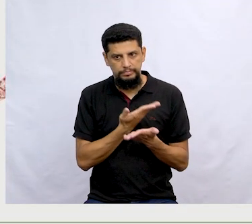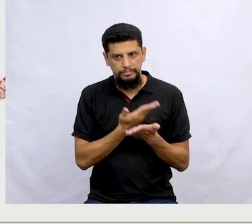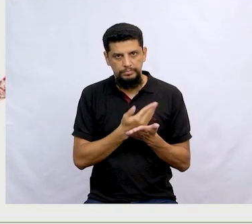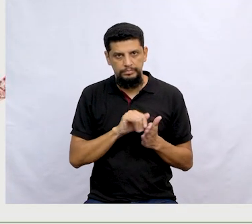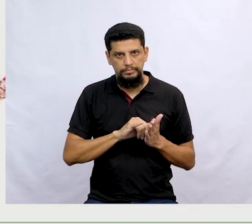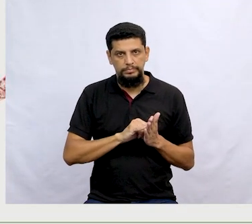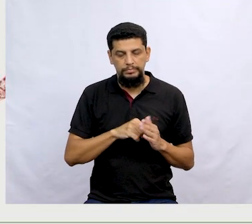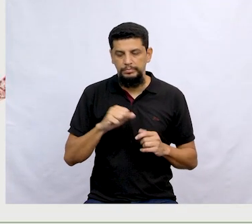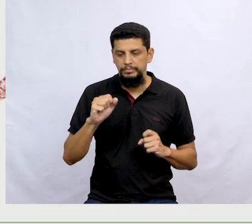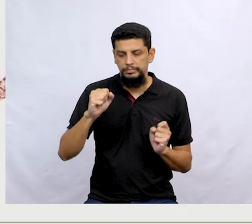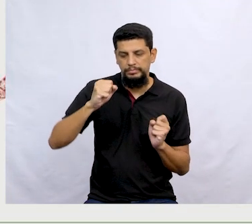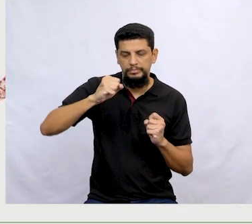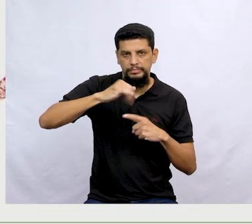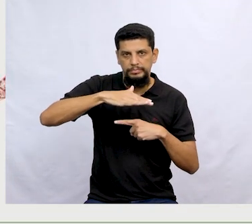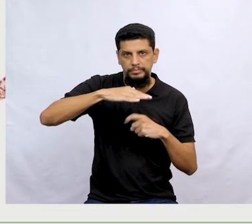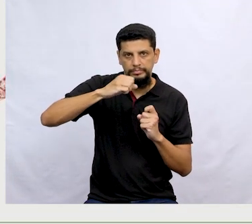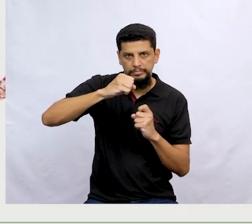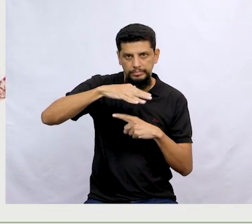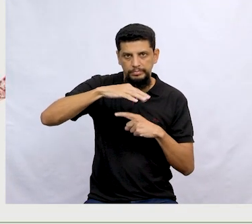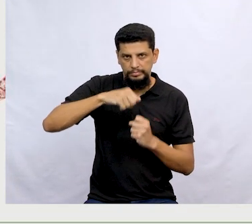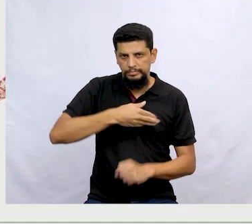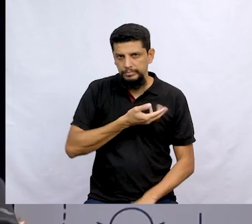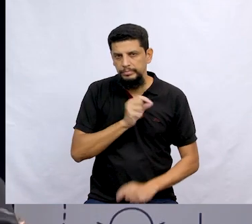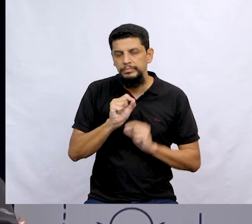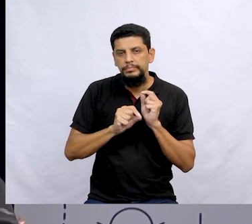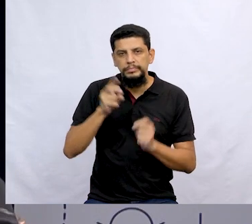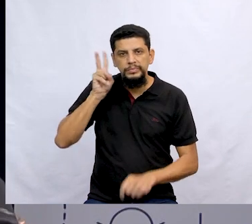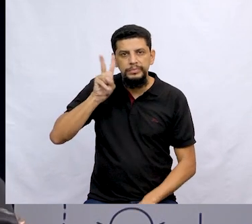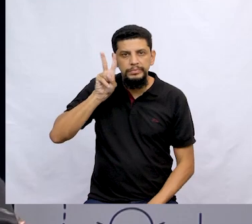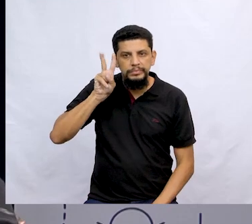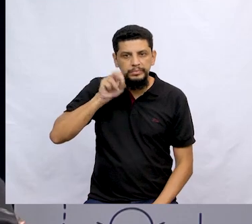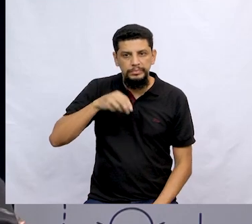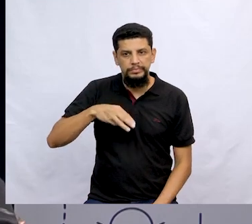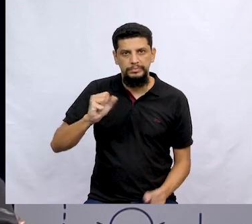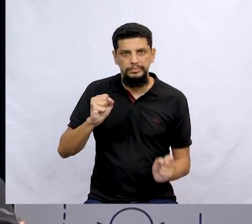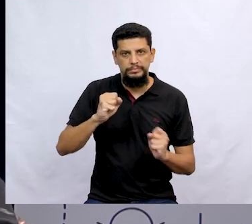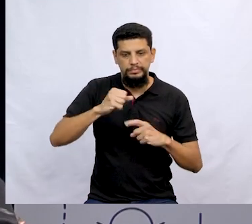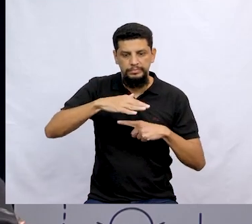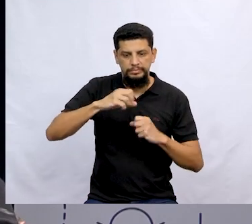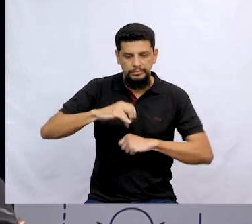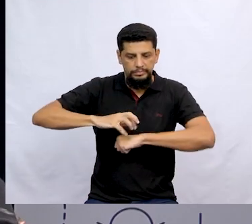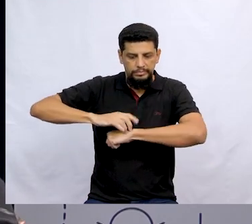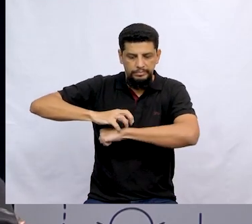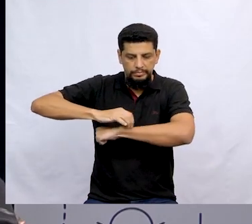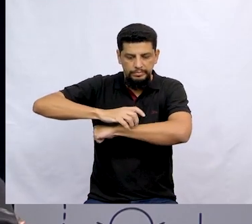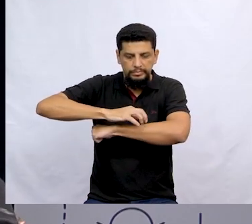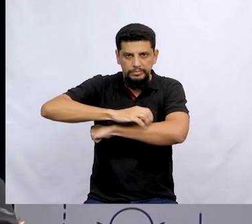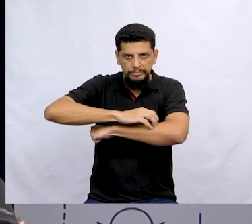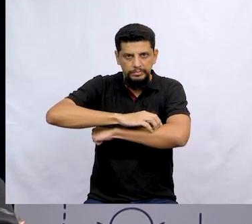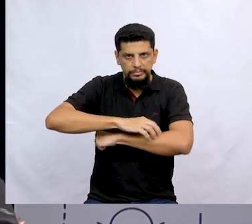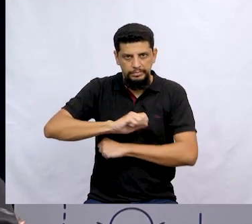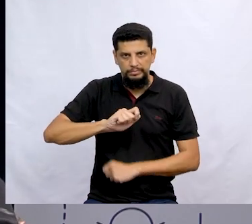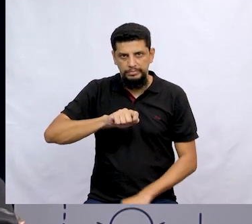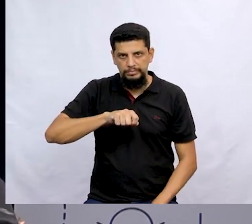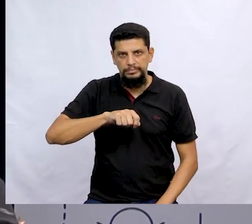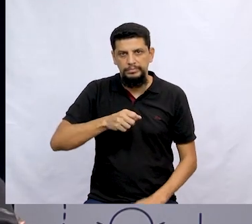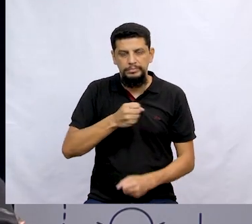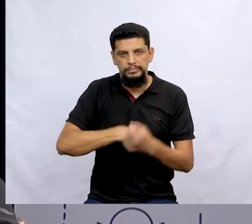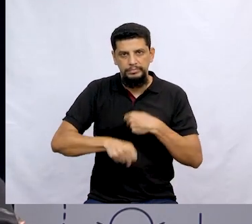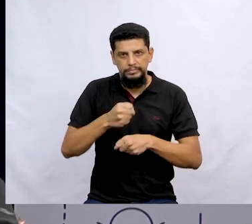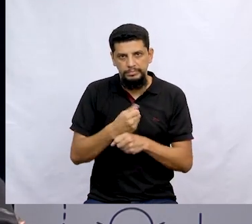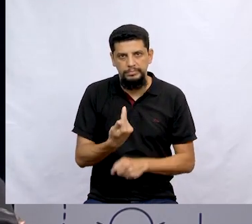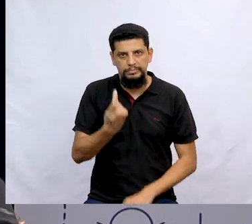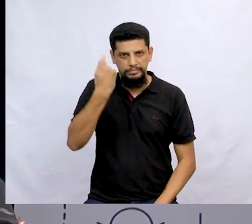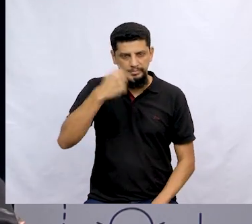mito. Quem lembra qual era o mito? Isso, o mito de Aracne. Falamos bastante sobre isso também.